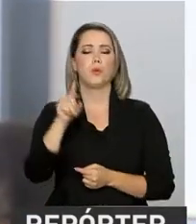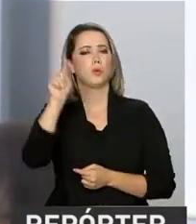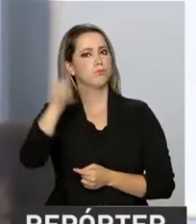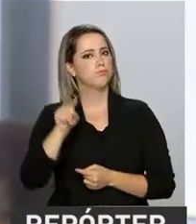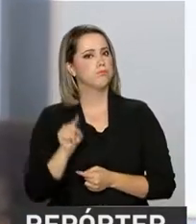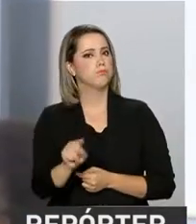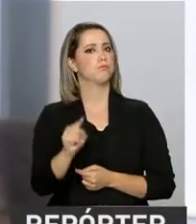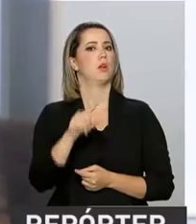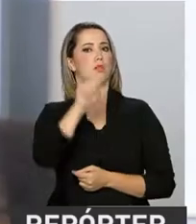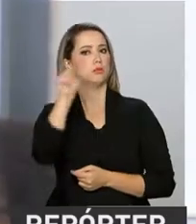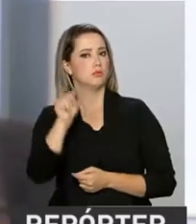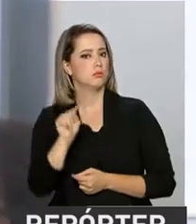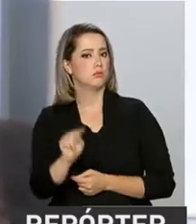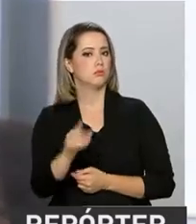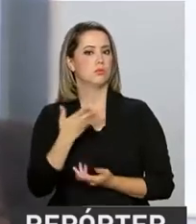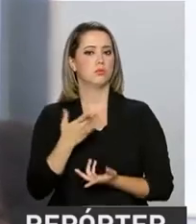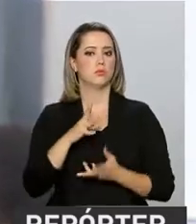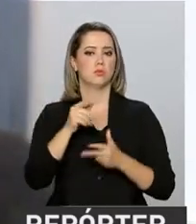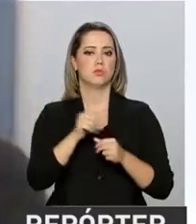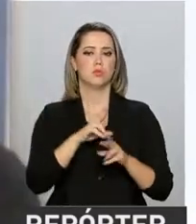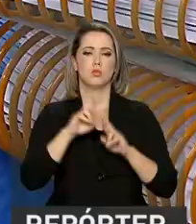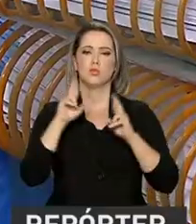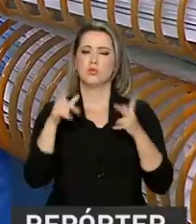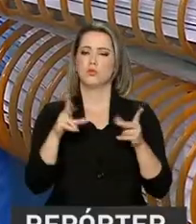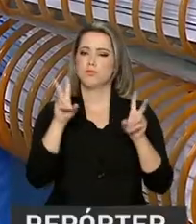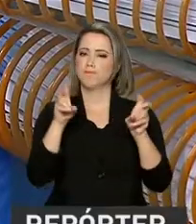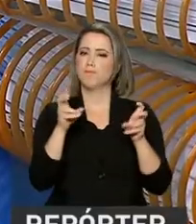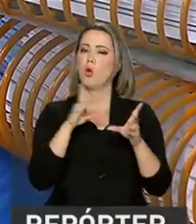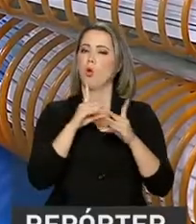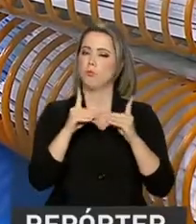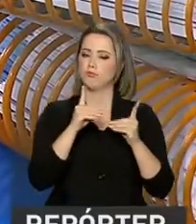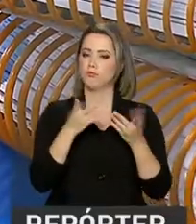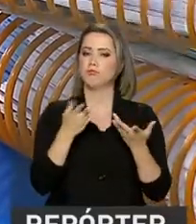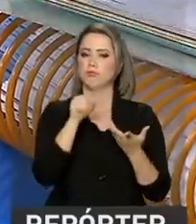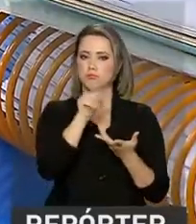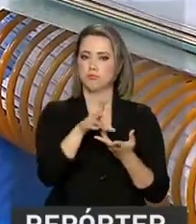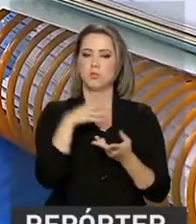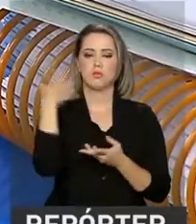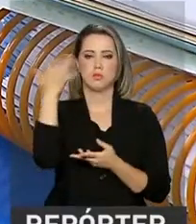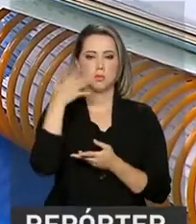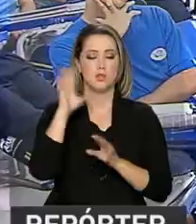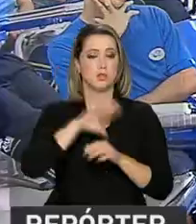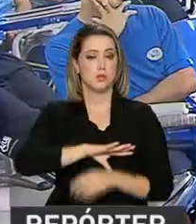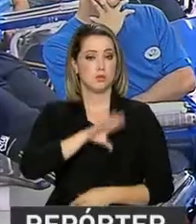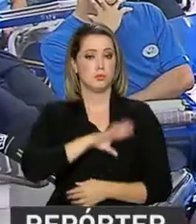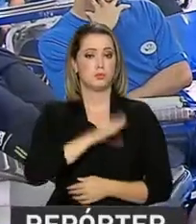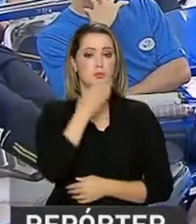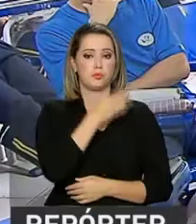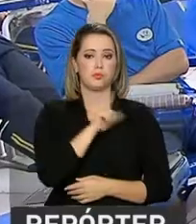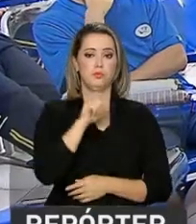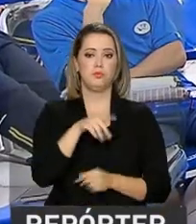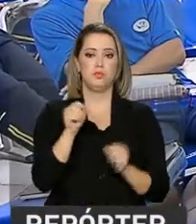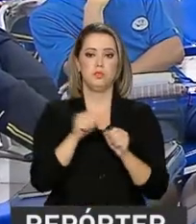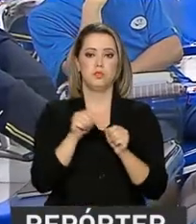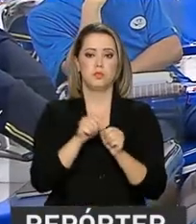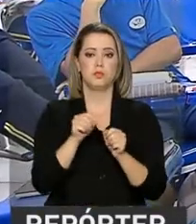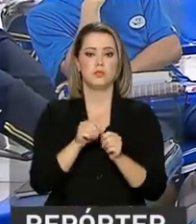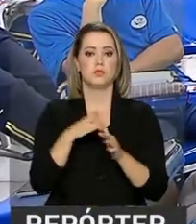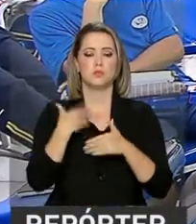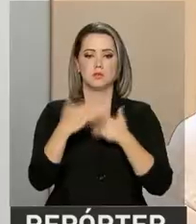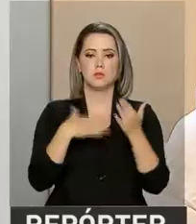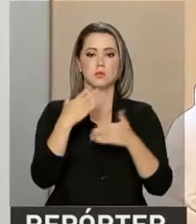faz toda a diferença no seu texto, na sua comunicação. A ferramenta é usada pelo Ministério da Educação na formulação de políticas